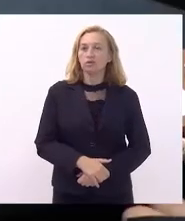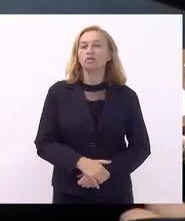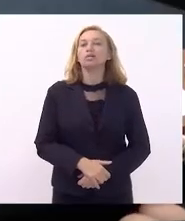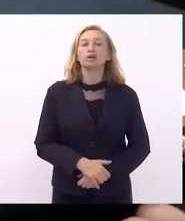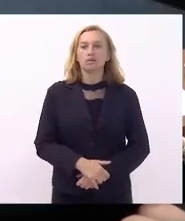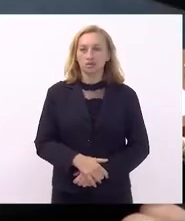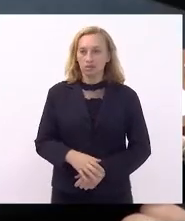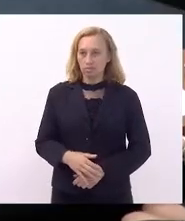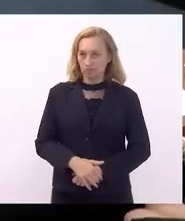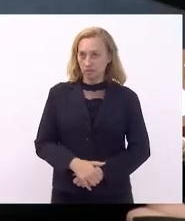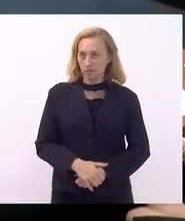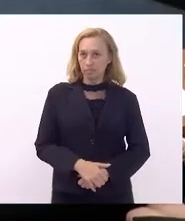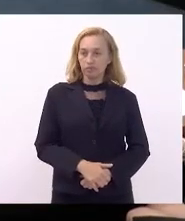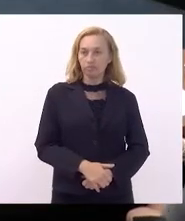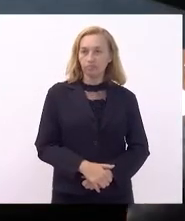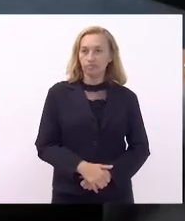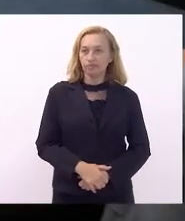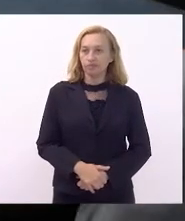o parecer.